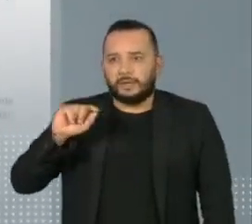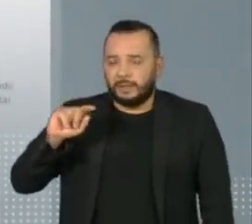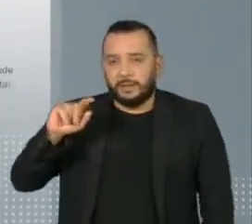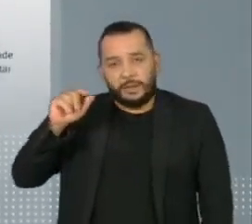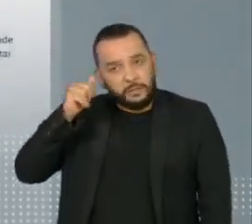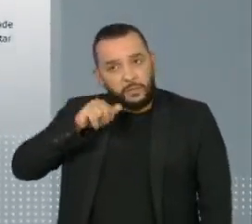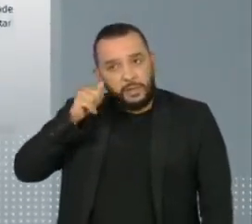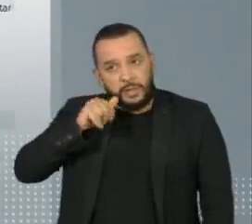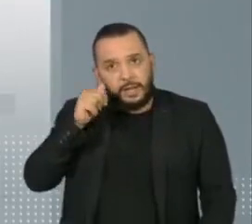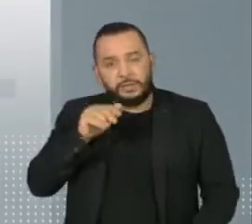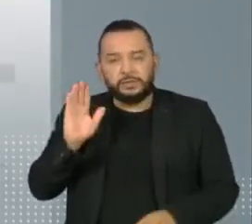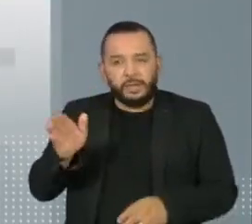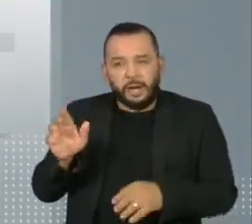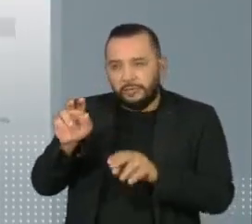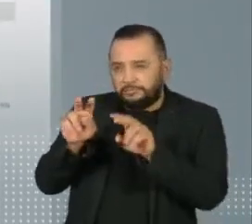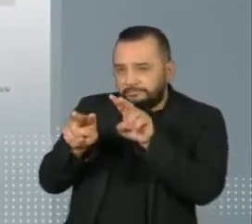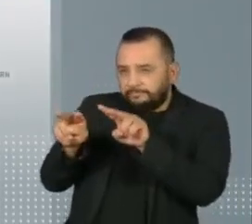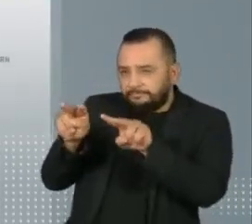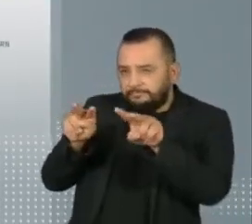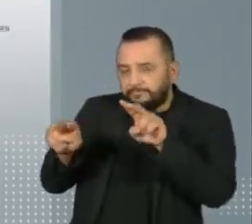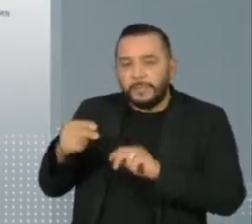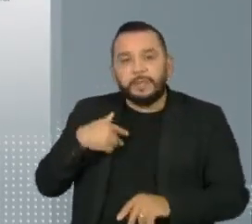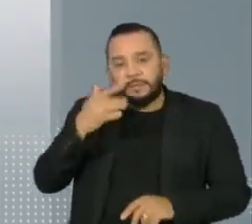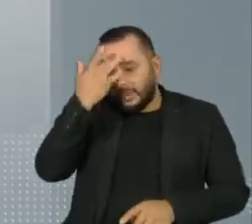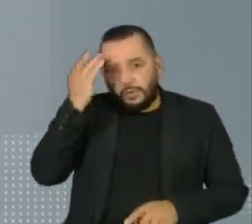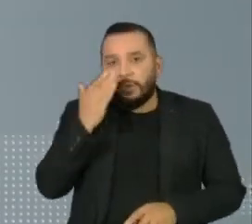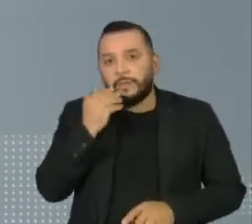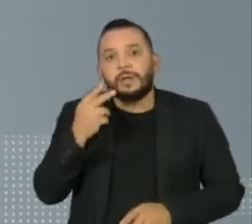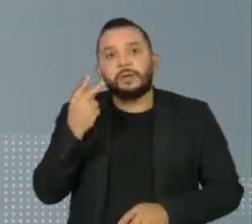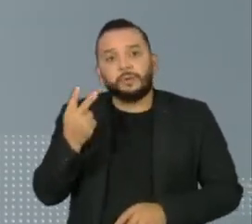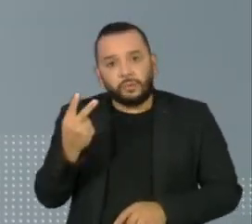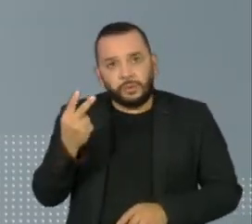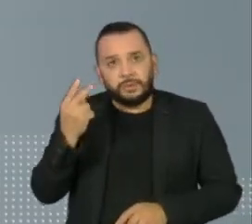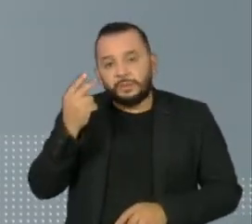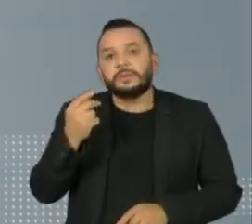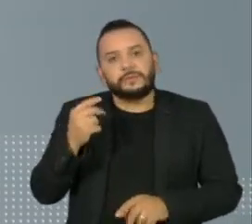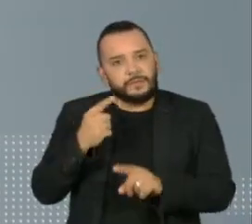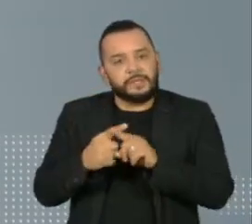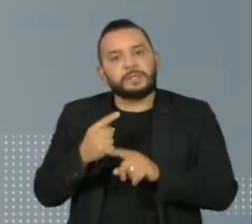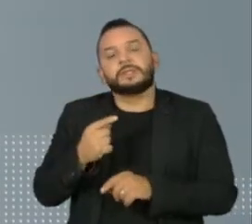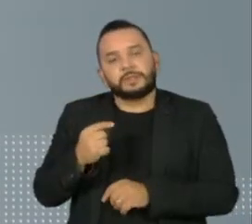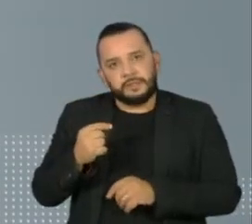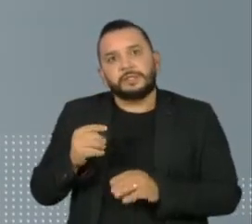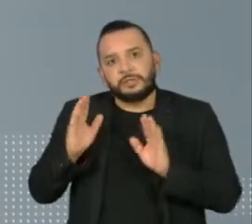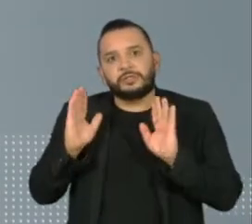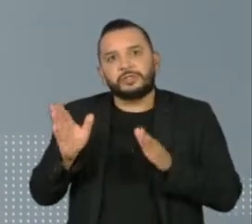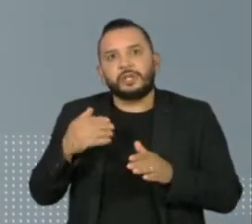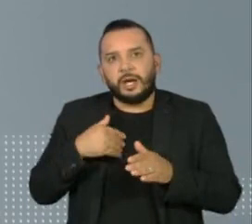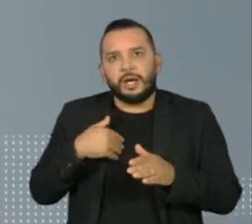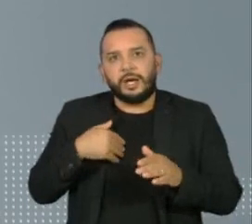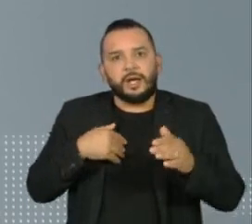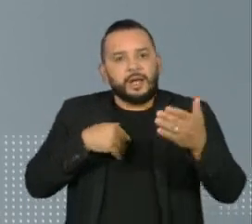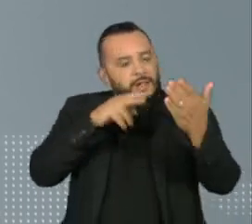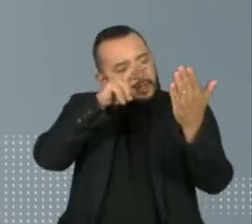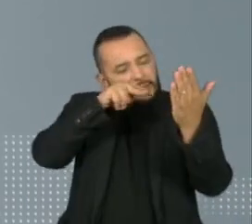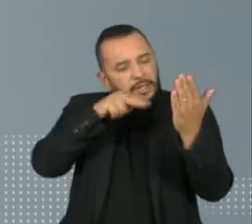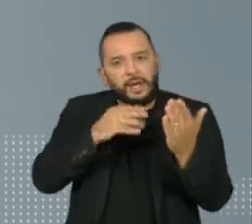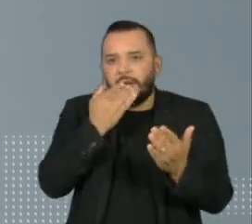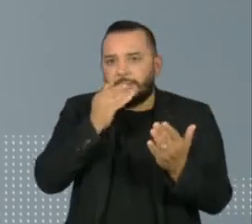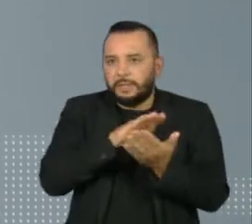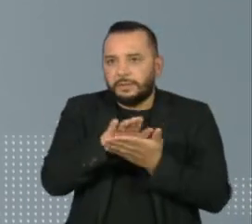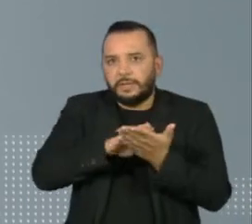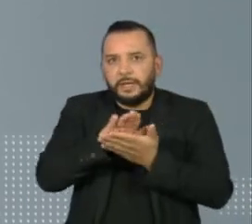observadas e as que faziam ao menos duas refeições por dia desacompanhadas, liam menos os rótulos dos alimentos,